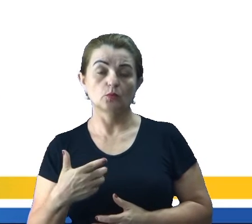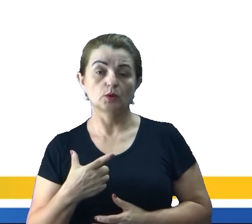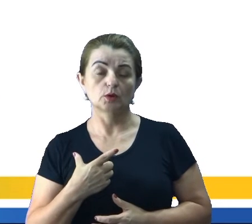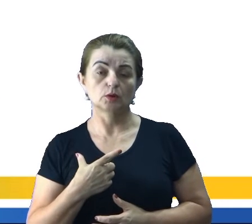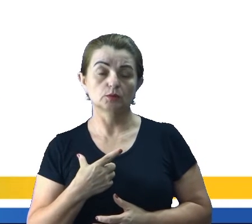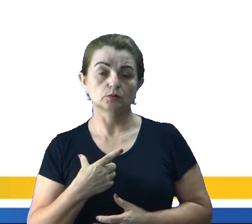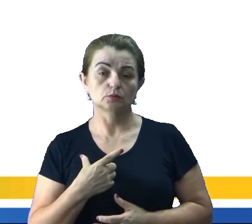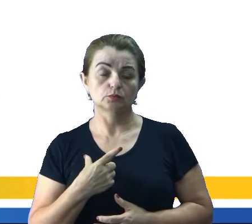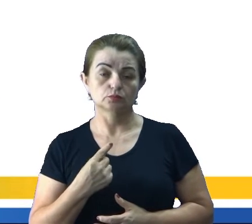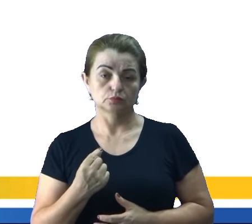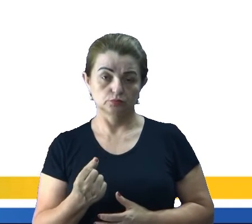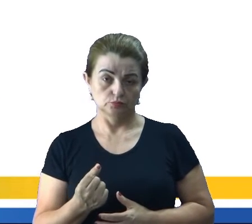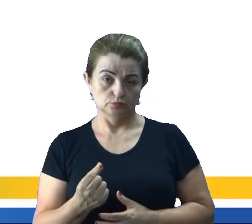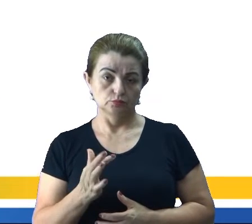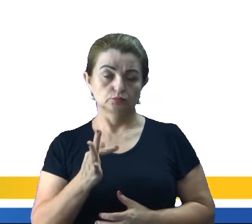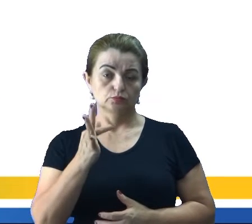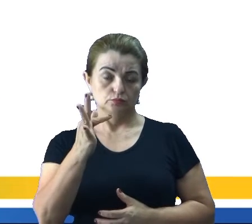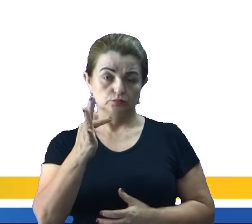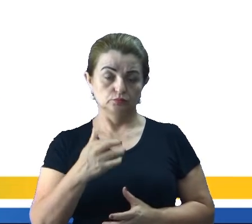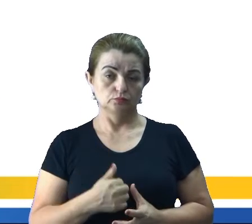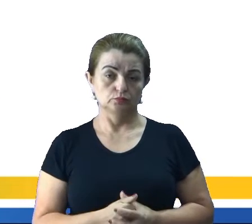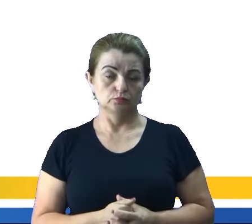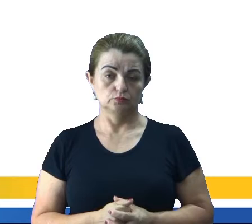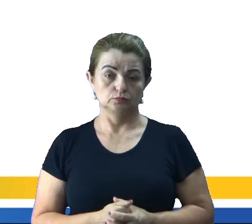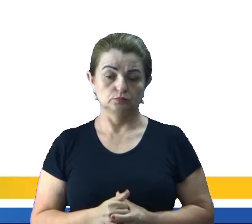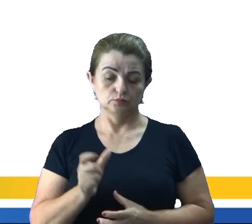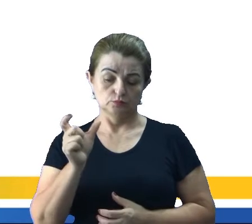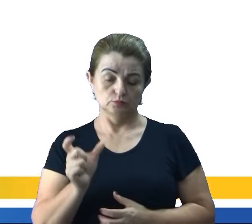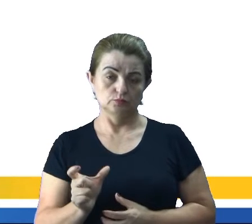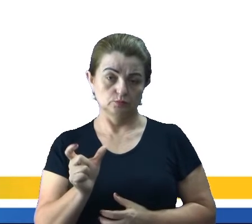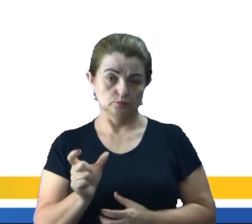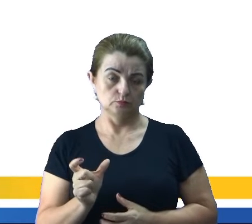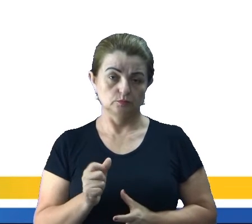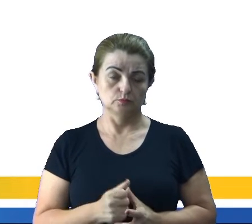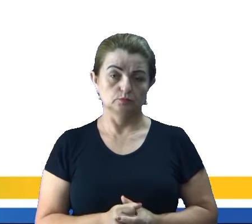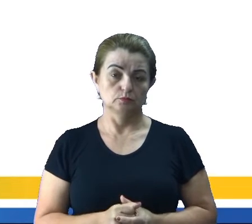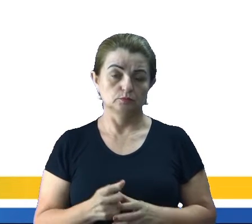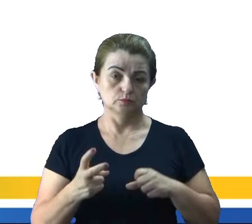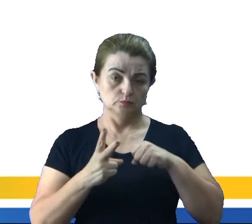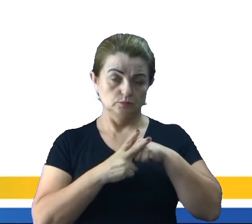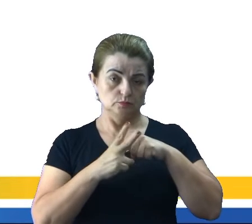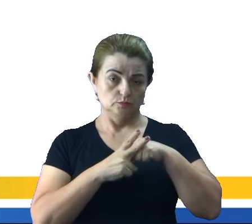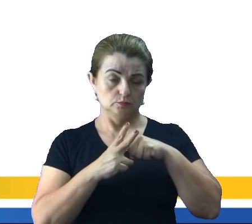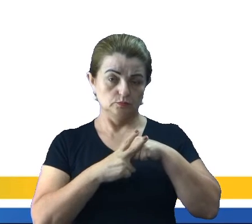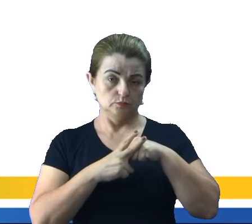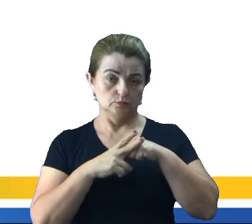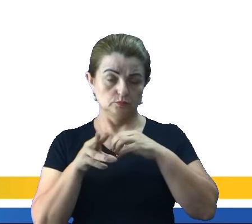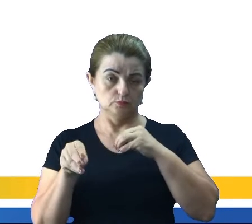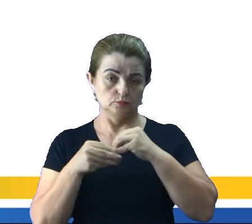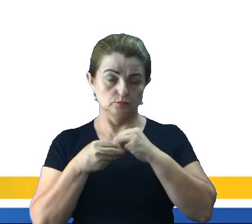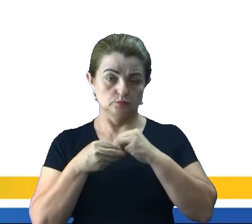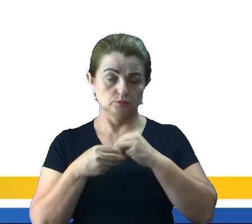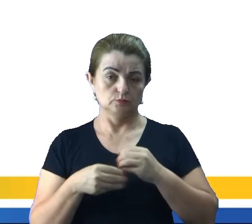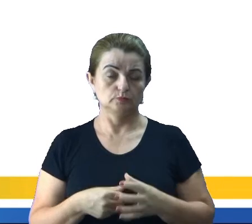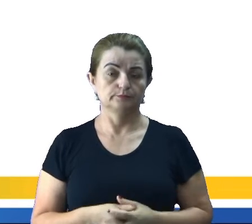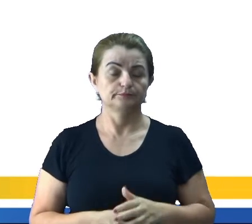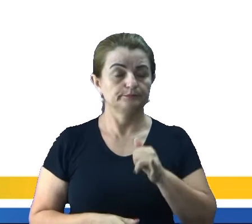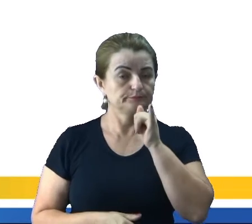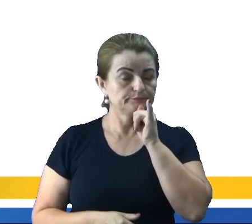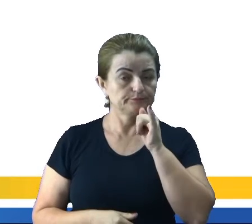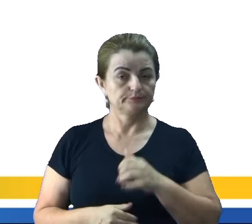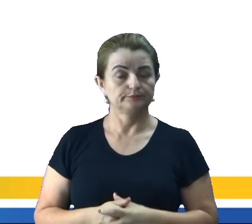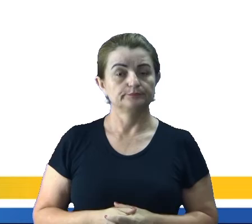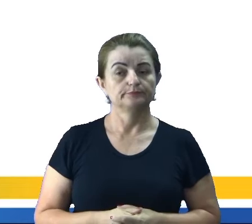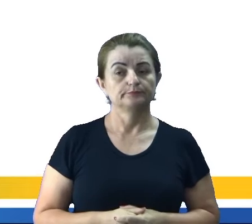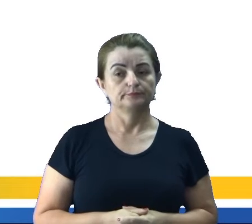vou Que vai indicar O futuro O sujeito da frase O verbo E o complemento Por exemplo